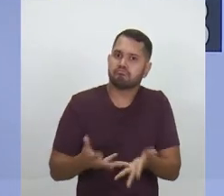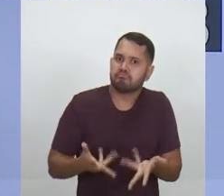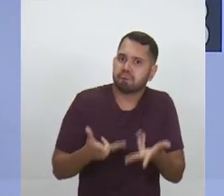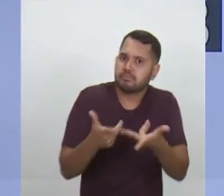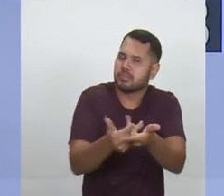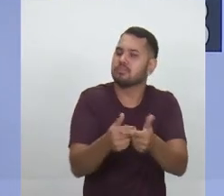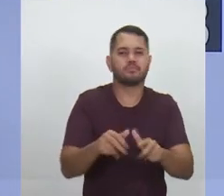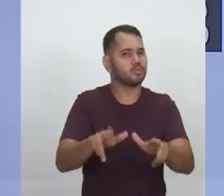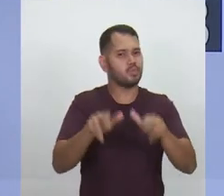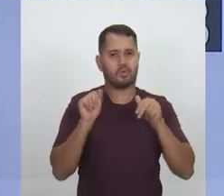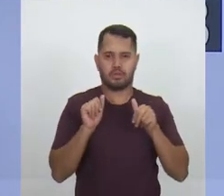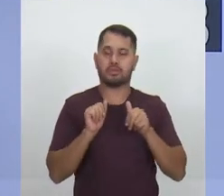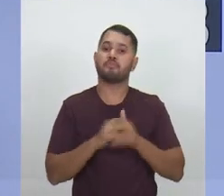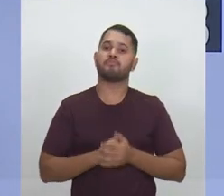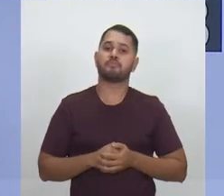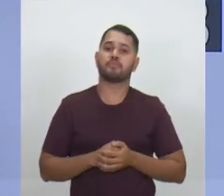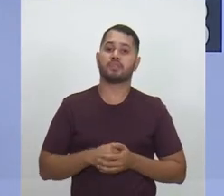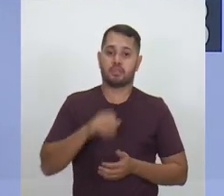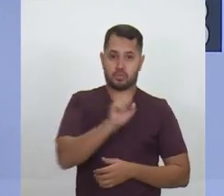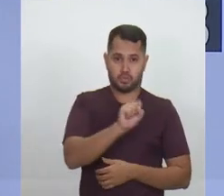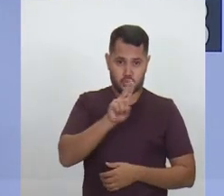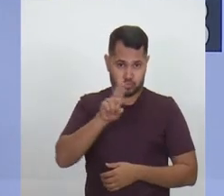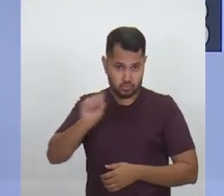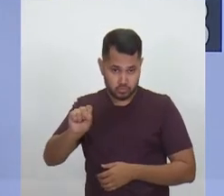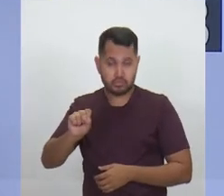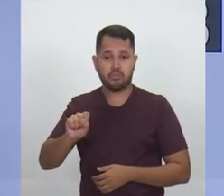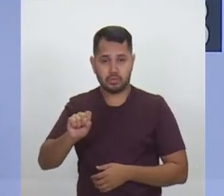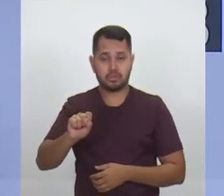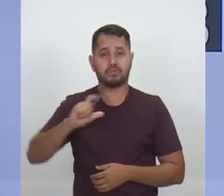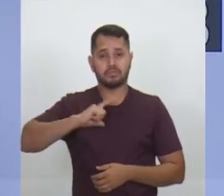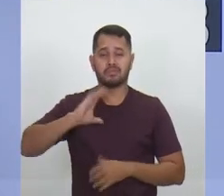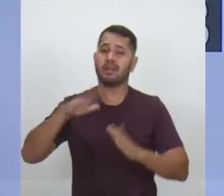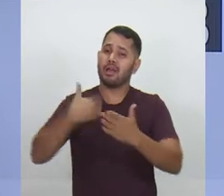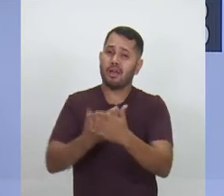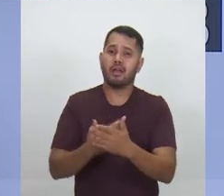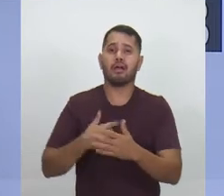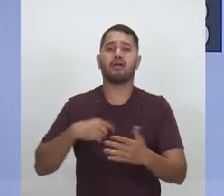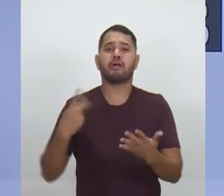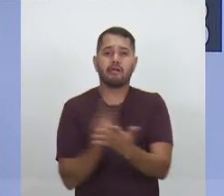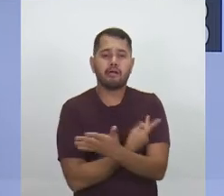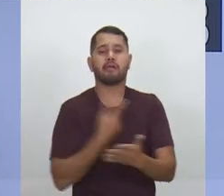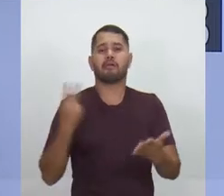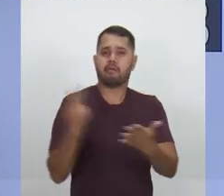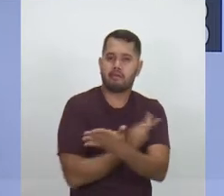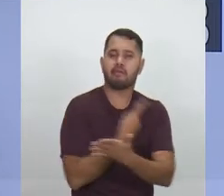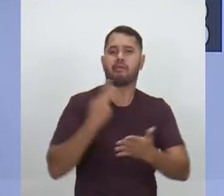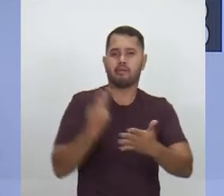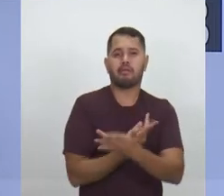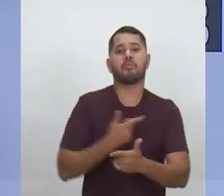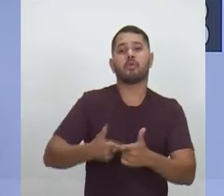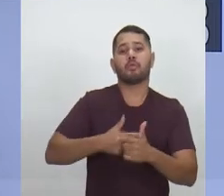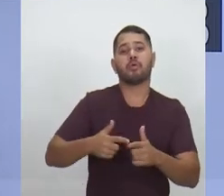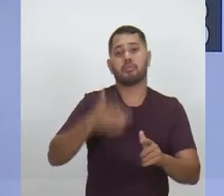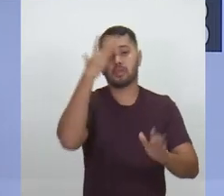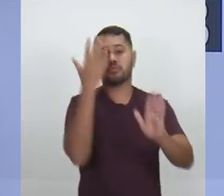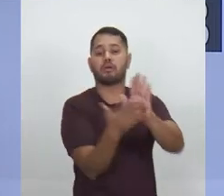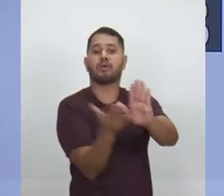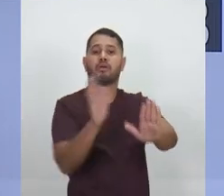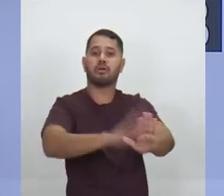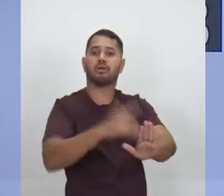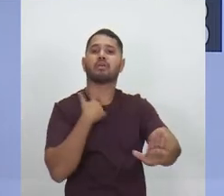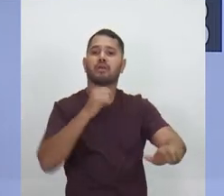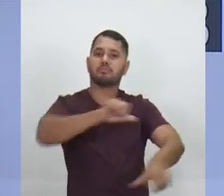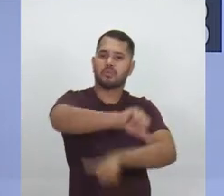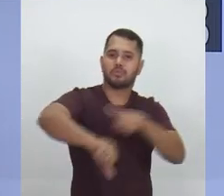implantado. O sistema único de saúde sofre um boicote permanente daqueles que querem transformar